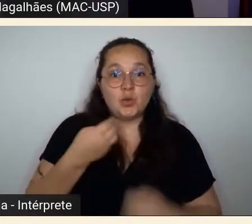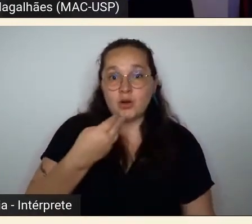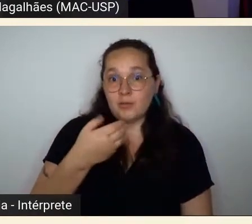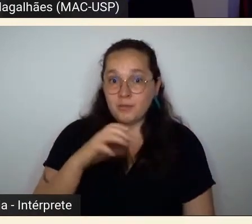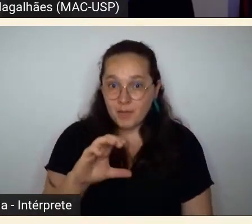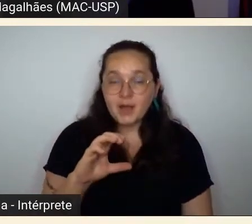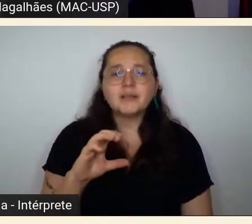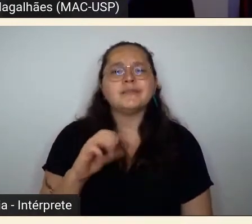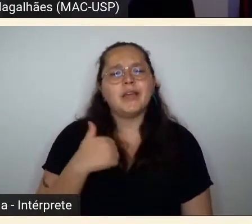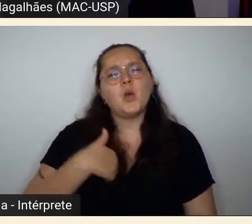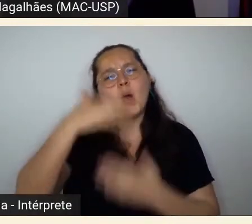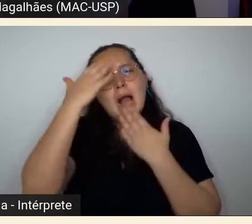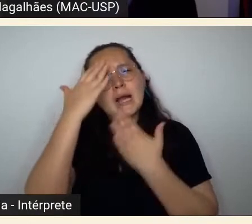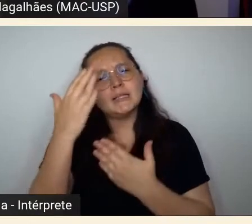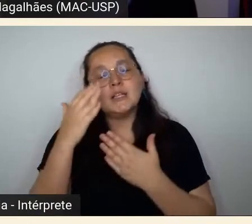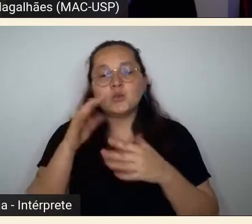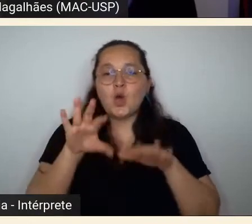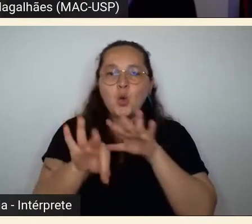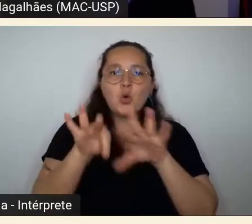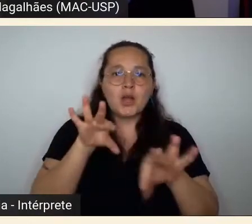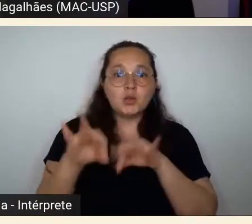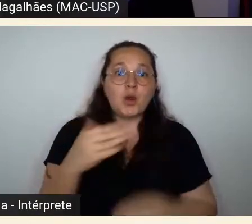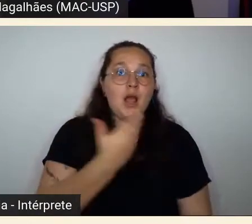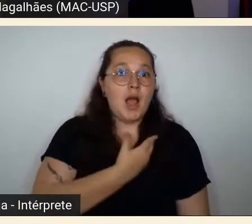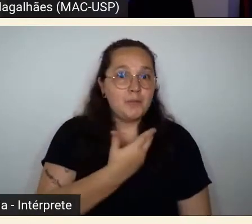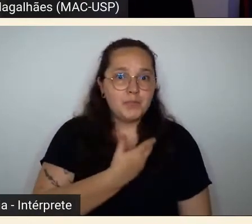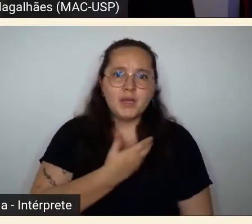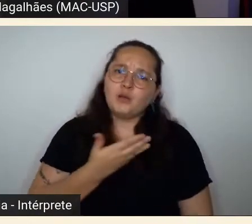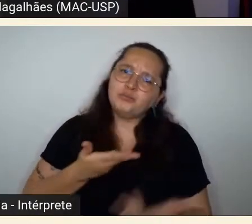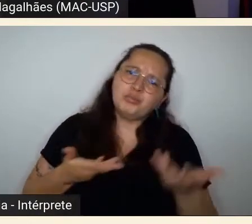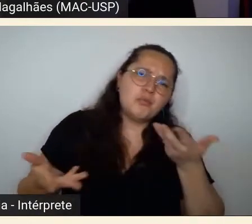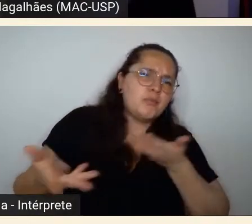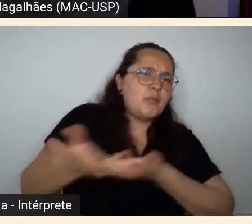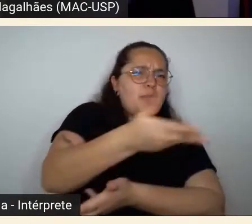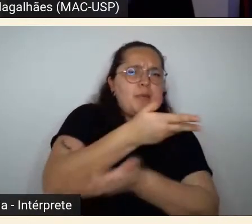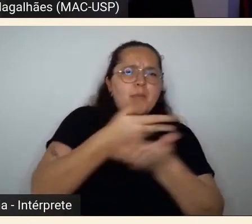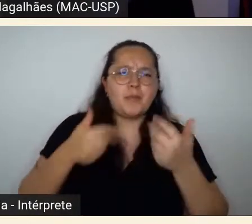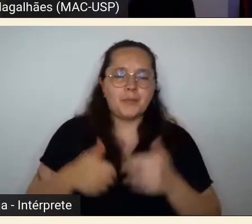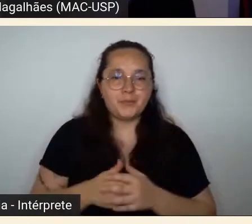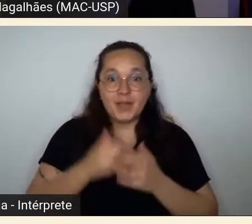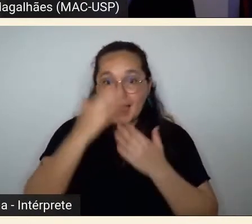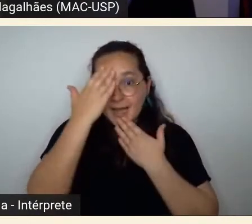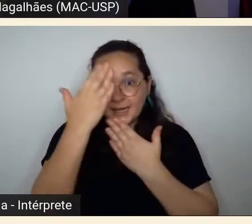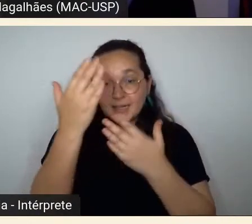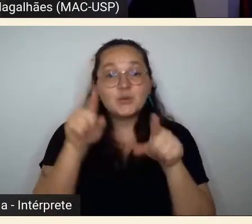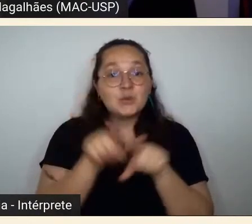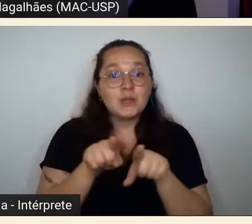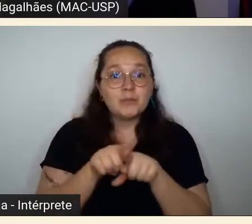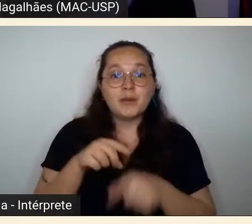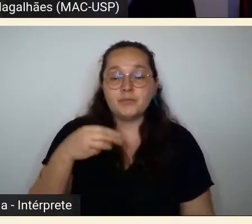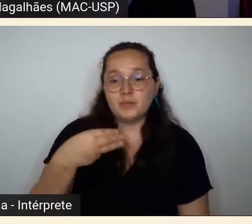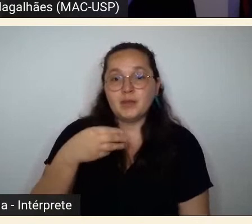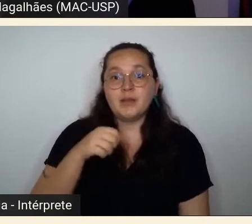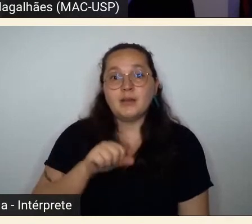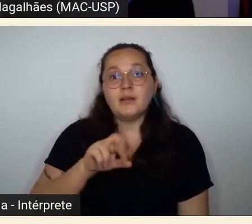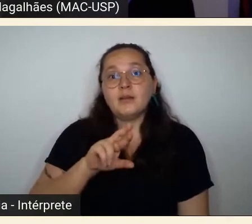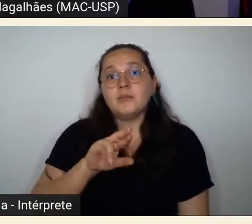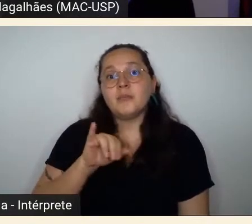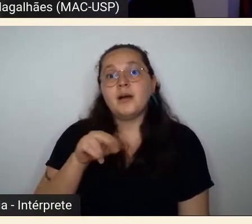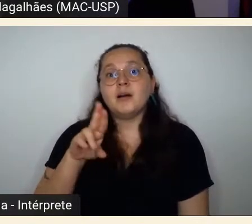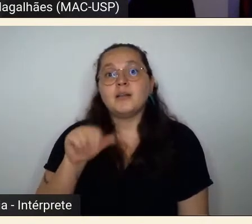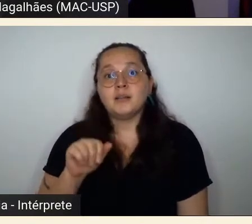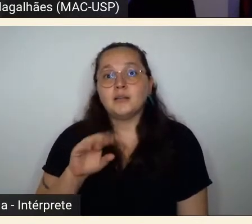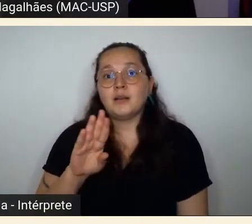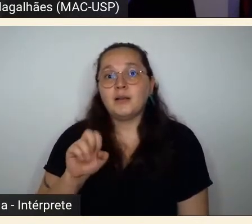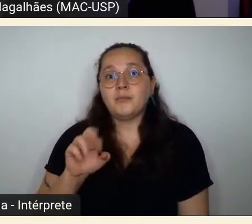colegas curadoras pela colaboração e generosidade durante este processo. Agradeço também a Marina Barzón Silva, assistente de curadoria do